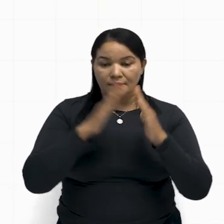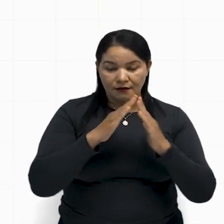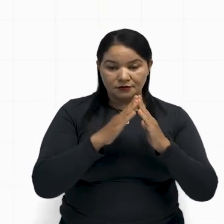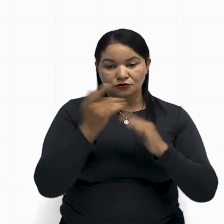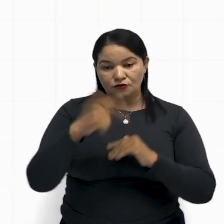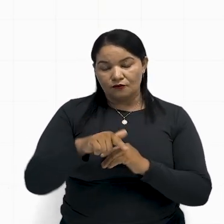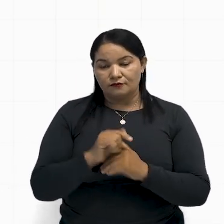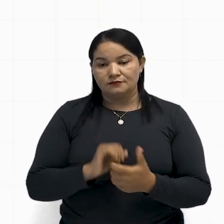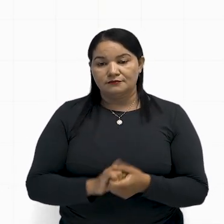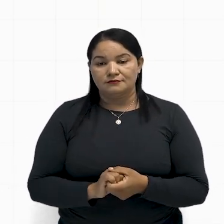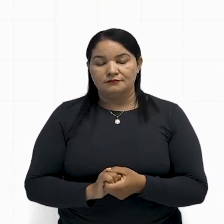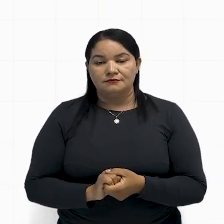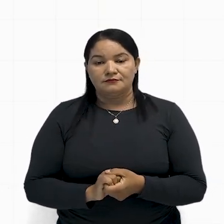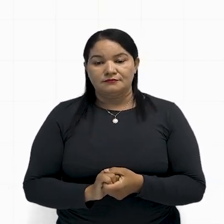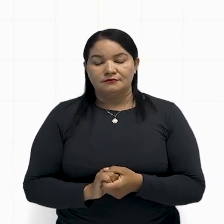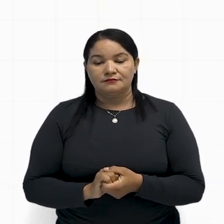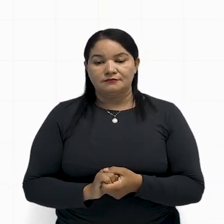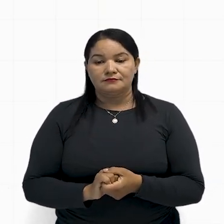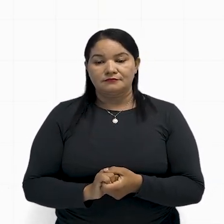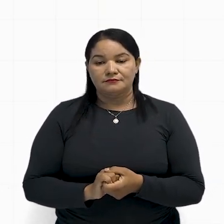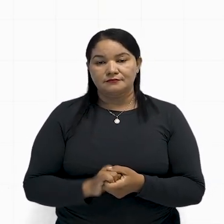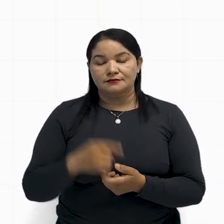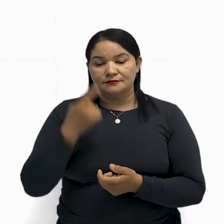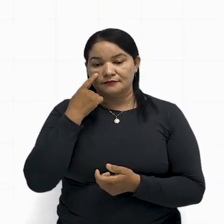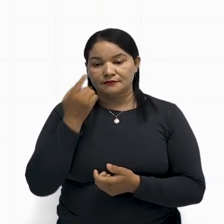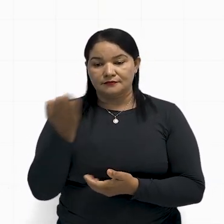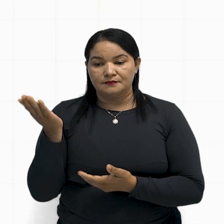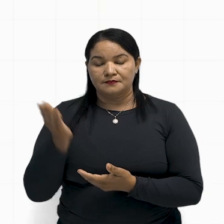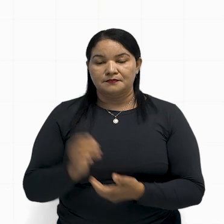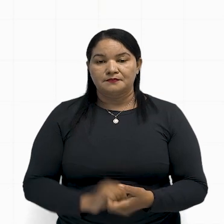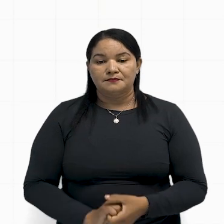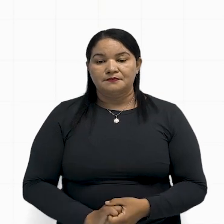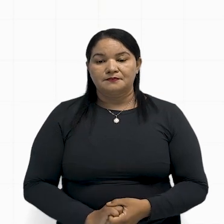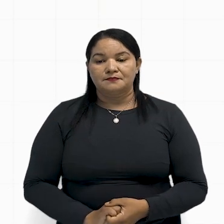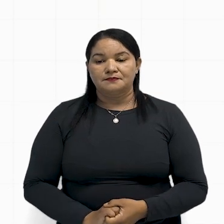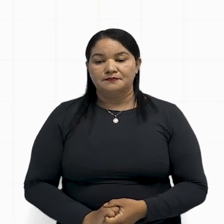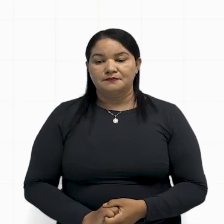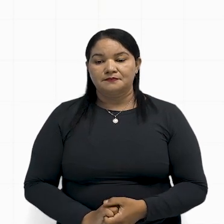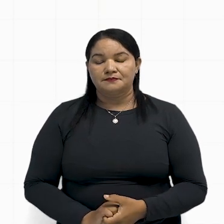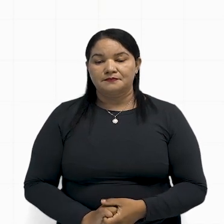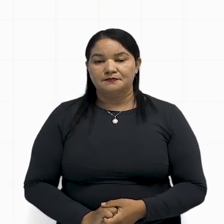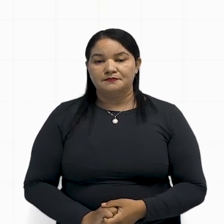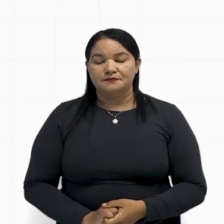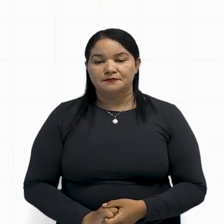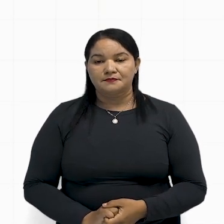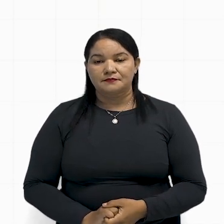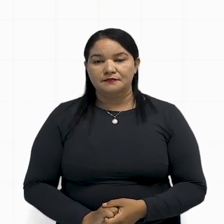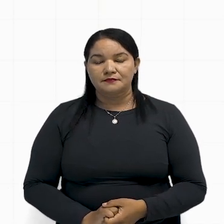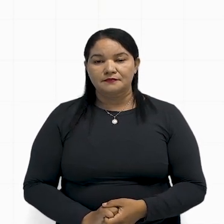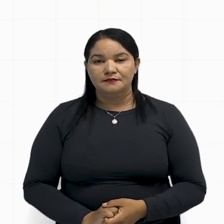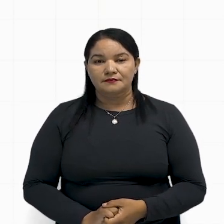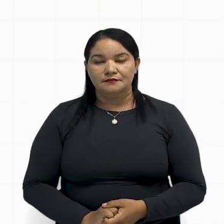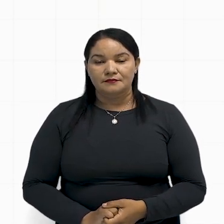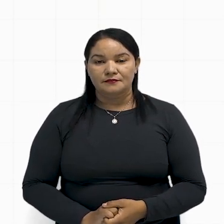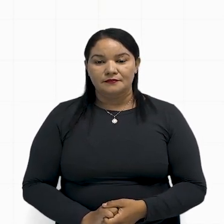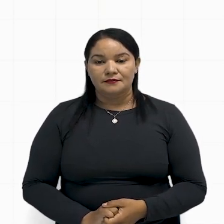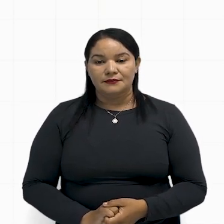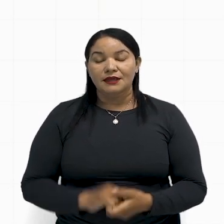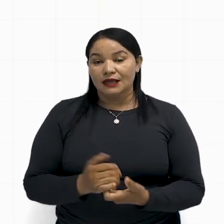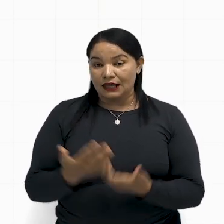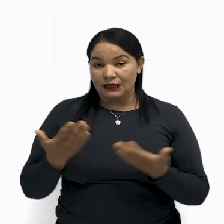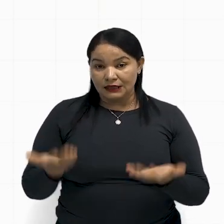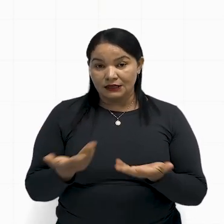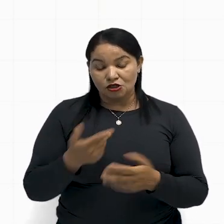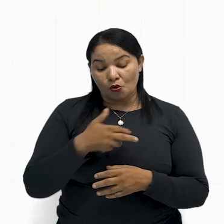Então, ele sai de casa, vai pra escola, tá? Aqui ele já caminhou